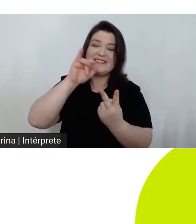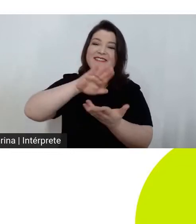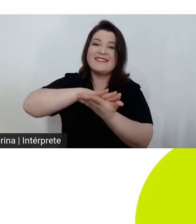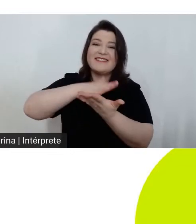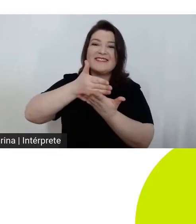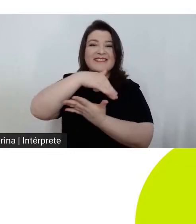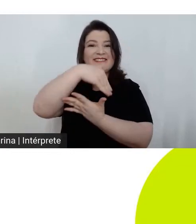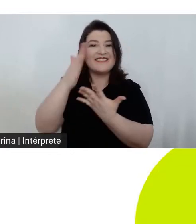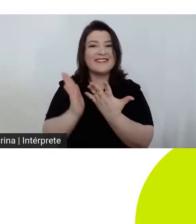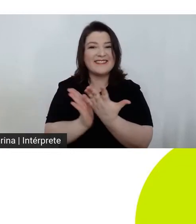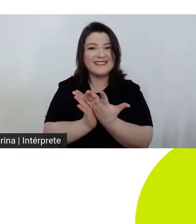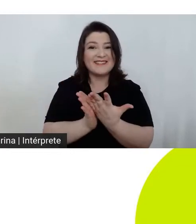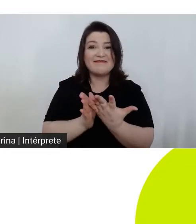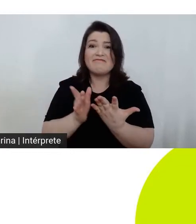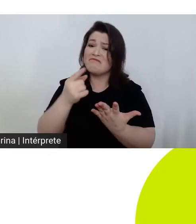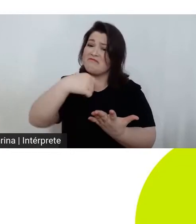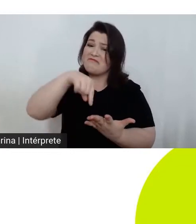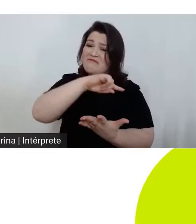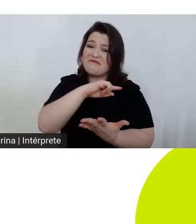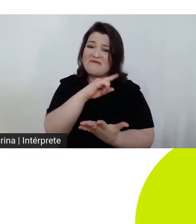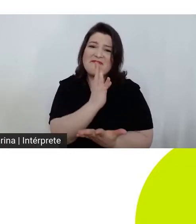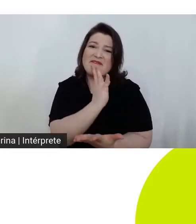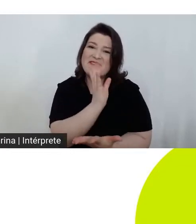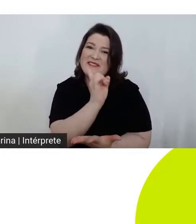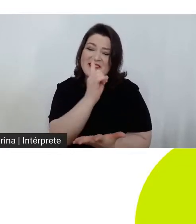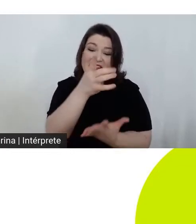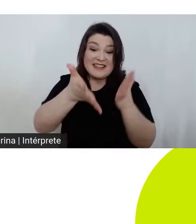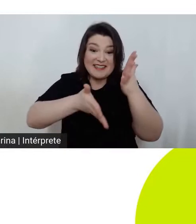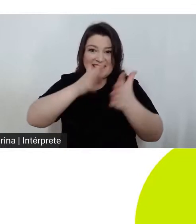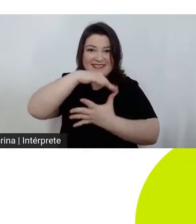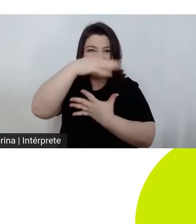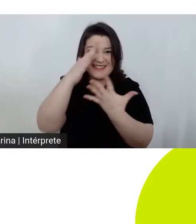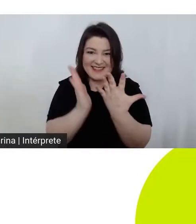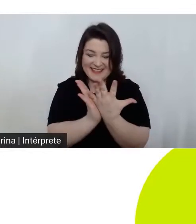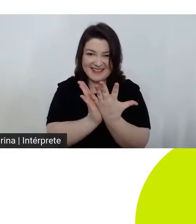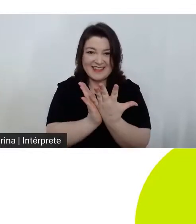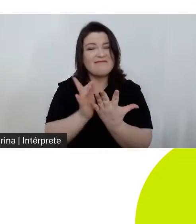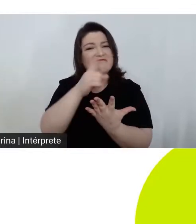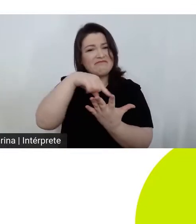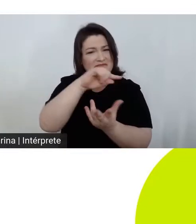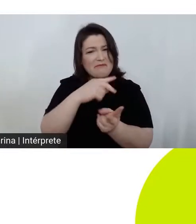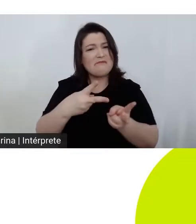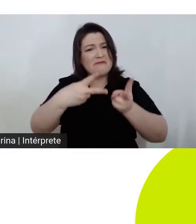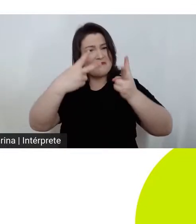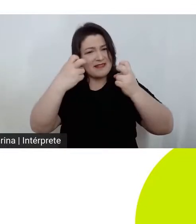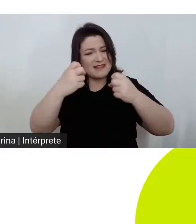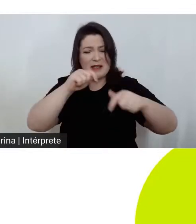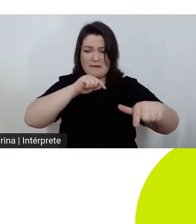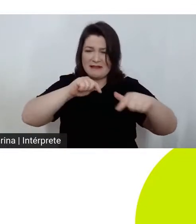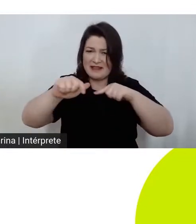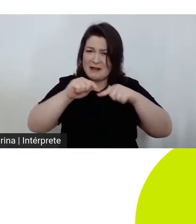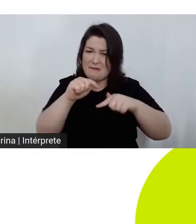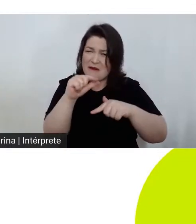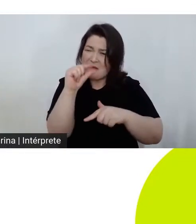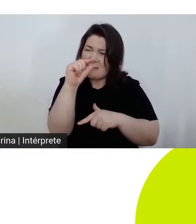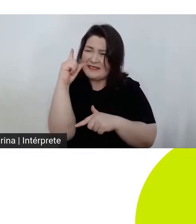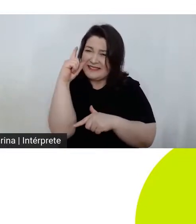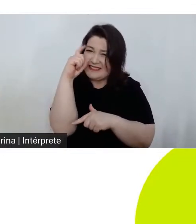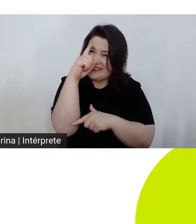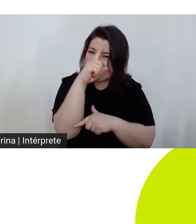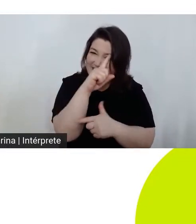Para nós que não compreendemos a língua das libras, a gente percebe que é um trabalho muito difícil de fazer.